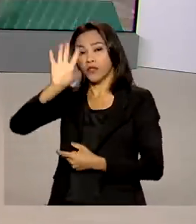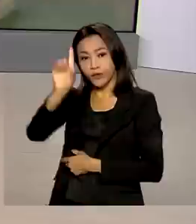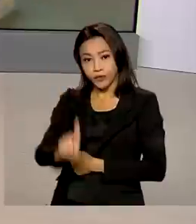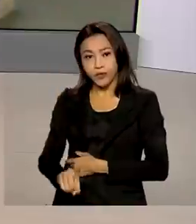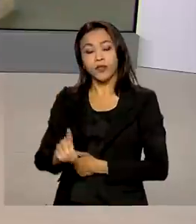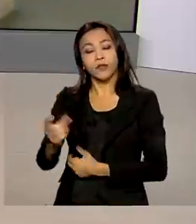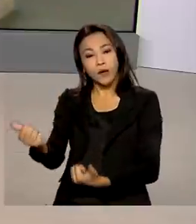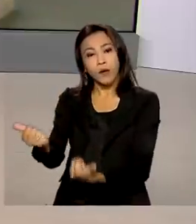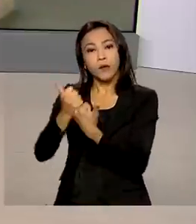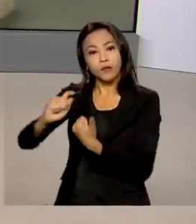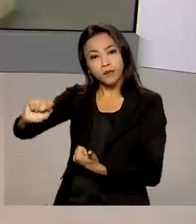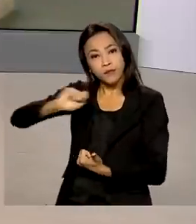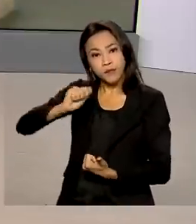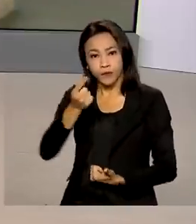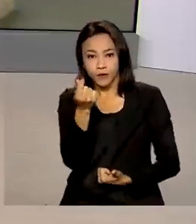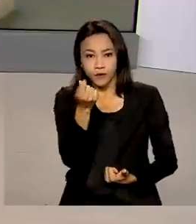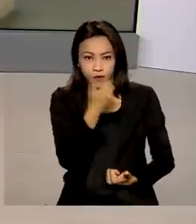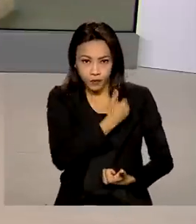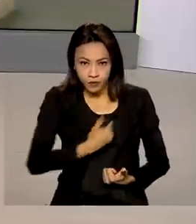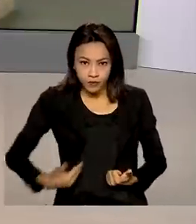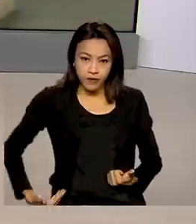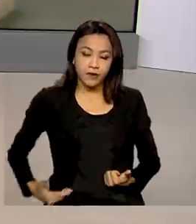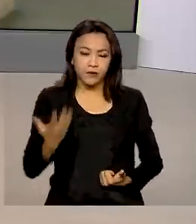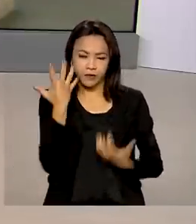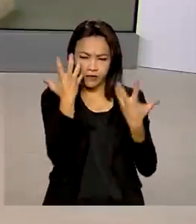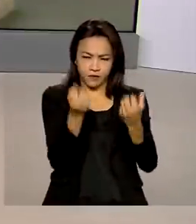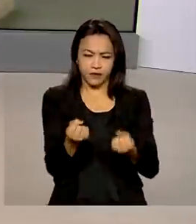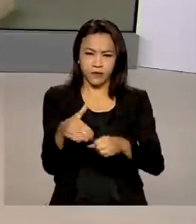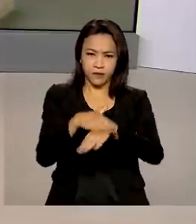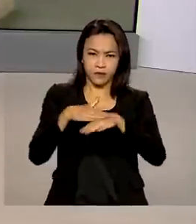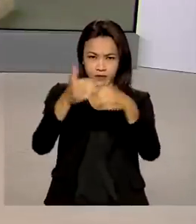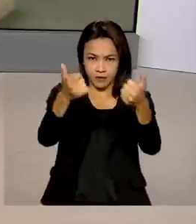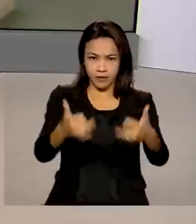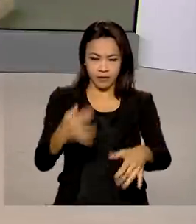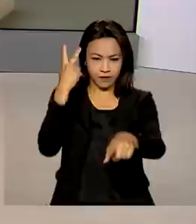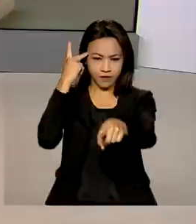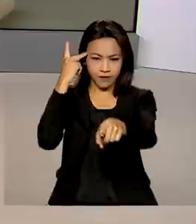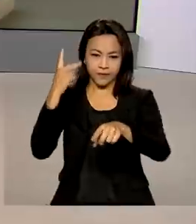Vamos a São Paulo saber os detalhes, então, com Érica Pinheiro. Oi, Érica, bom dia.